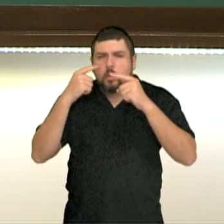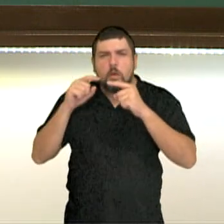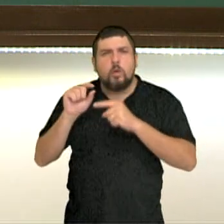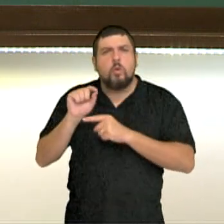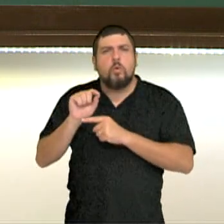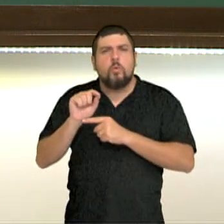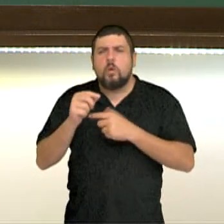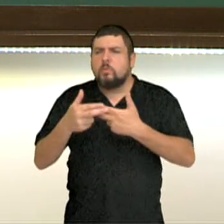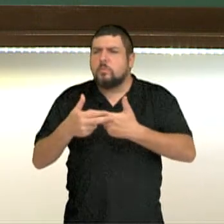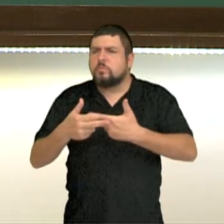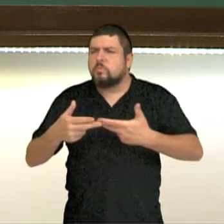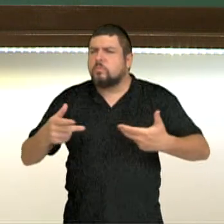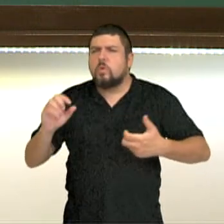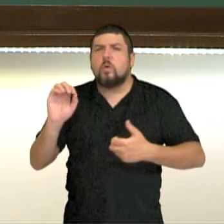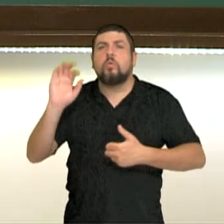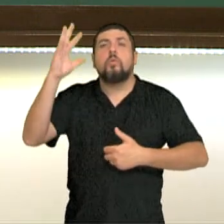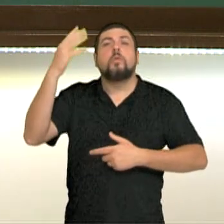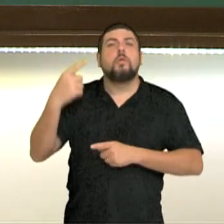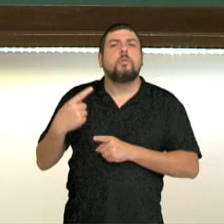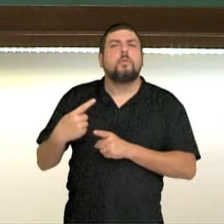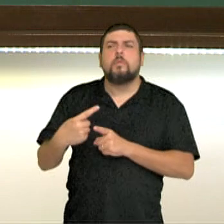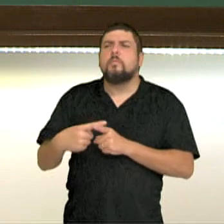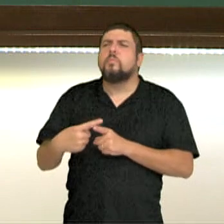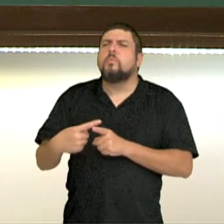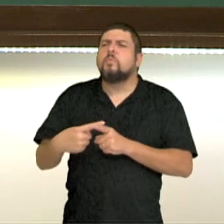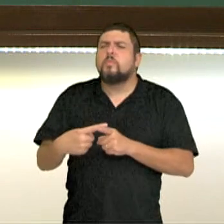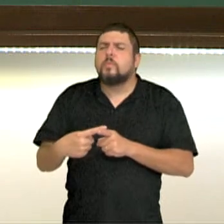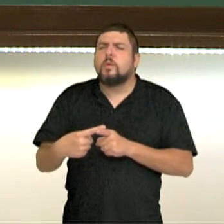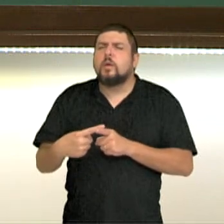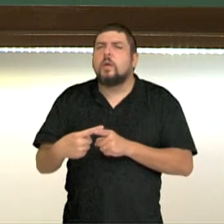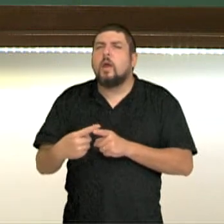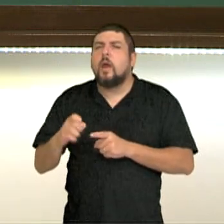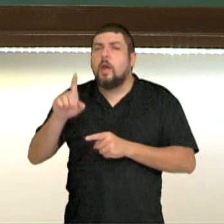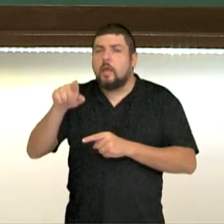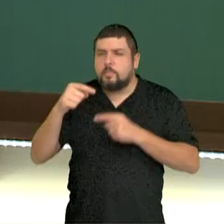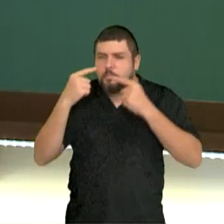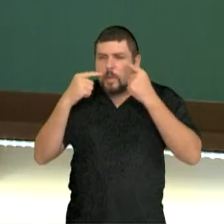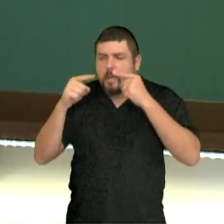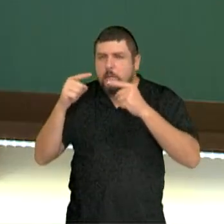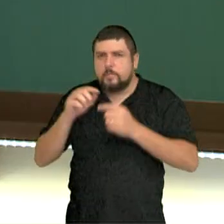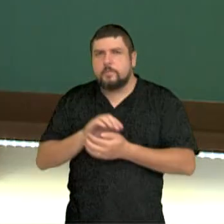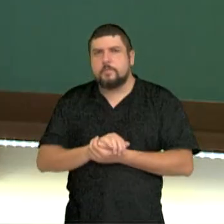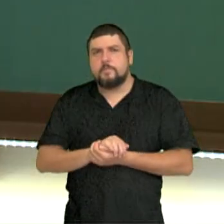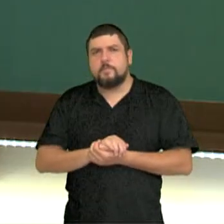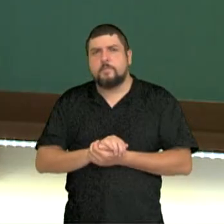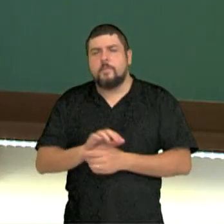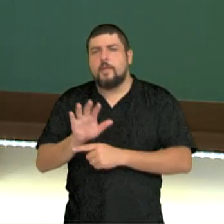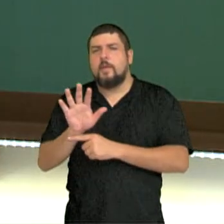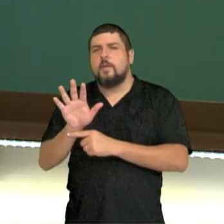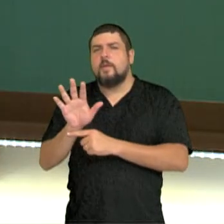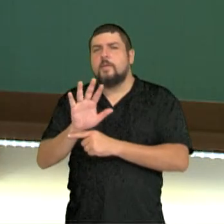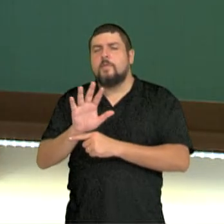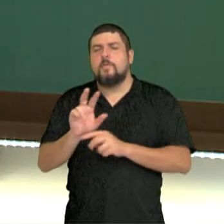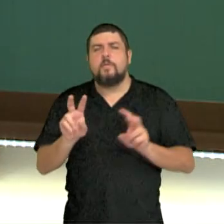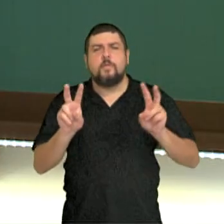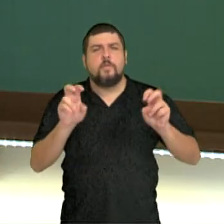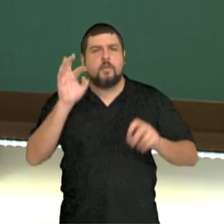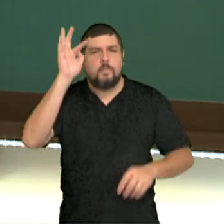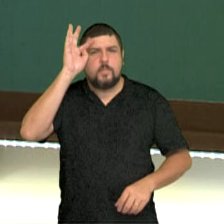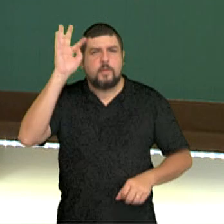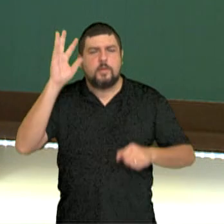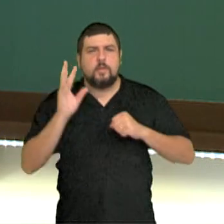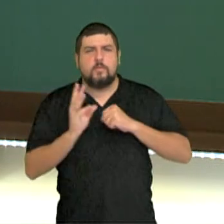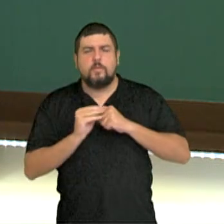das coisas e, buscando as causas das coisas, nós descobriríamos o que ela é. Nesse vídeo, nós falamos sobre a teoria do conhecimento.